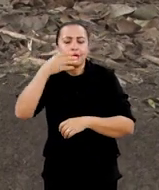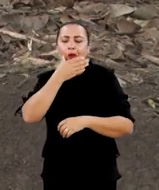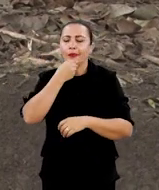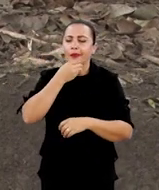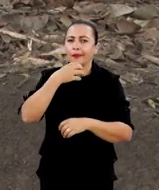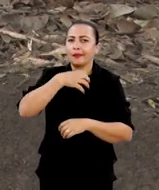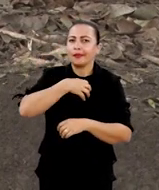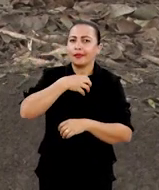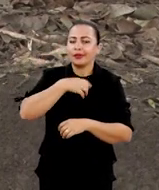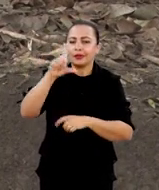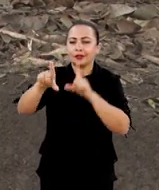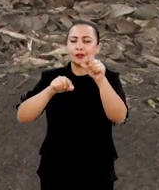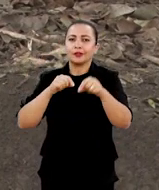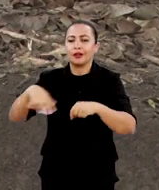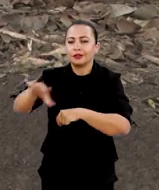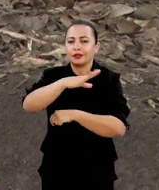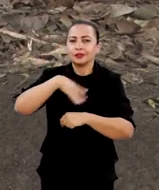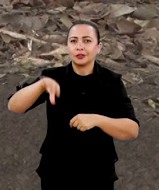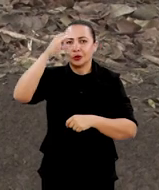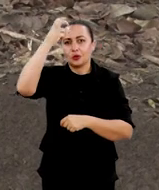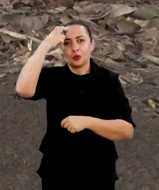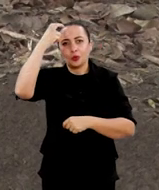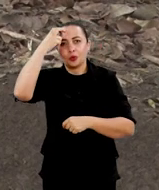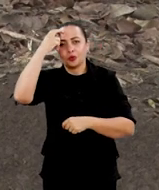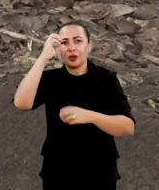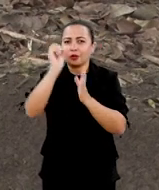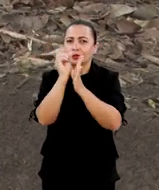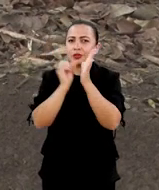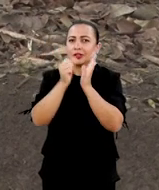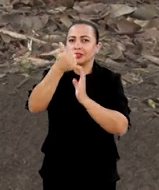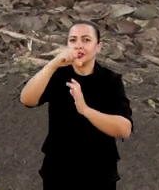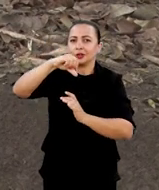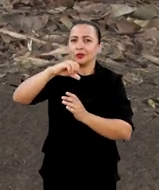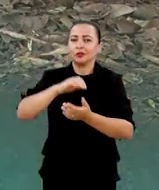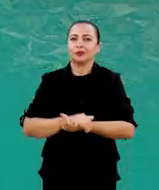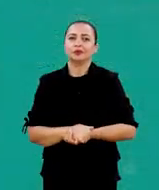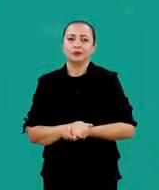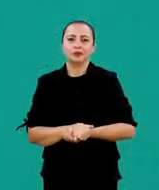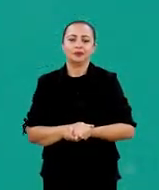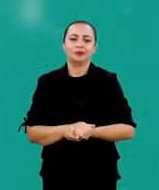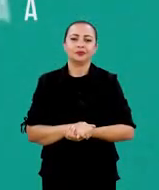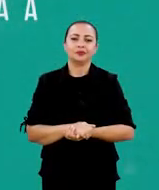sobre o artista baiano, destaque no cenário cultural do século XIX.